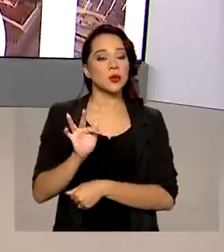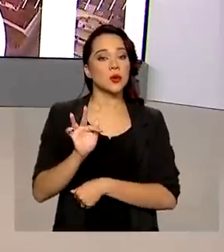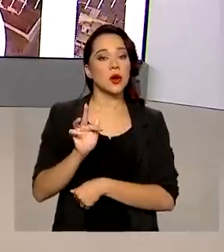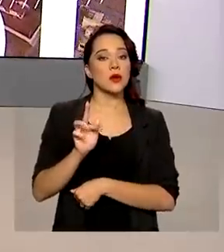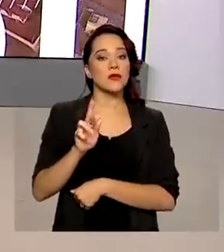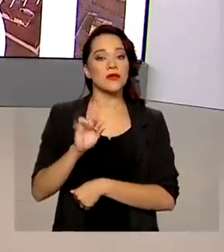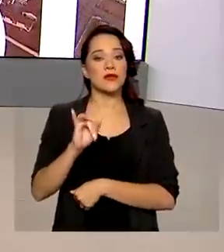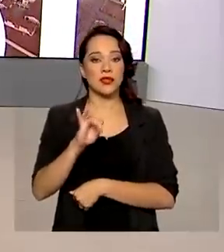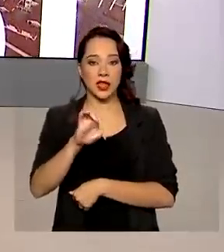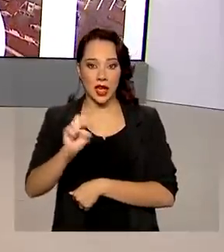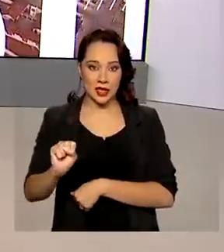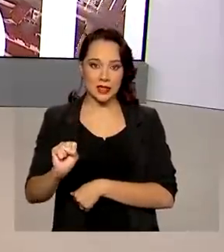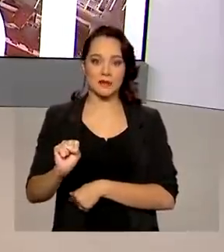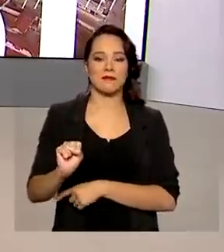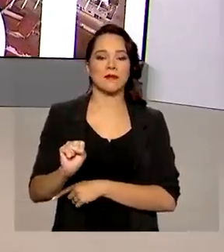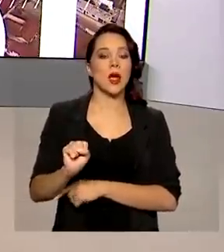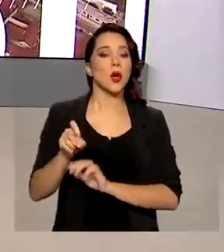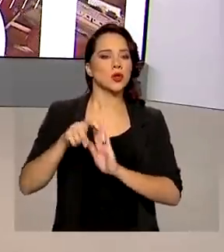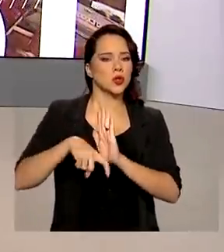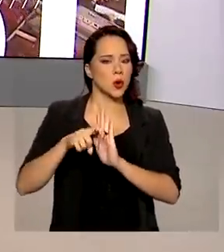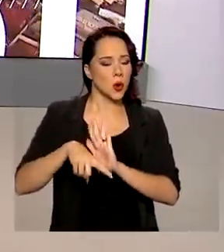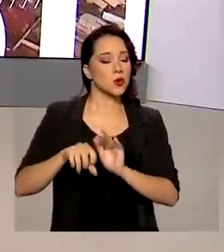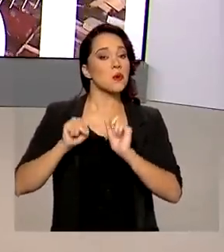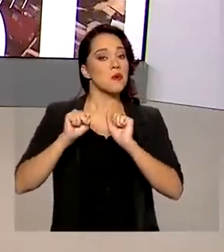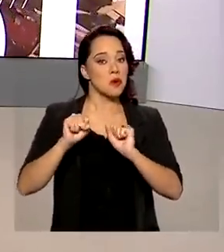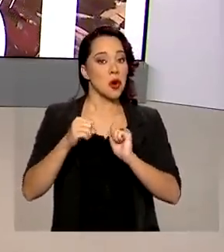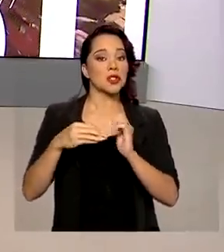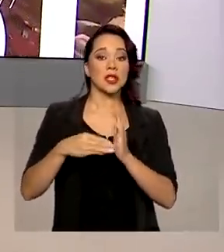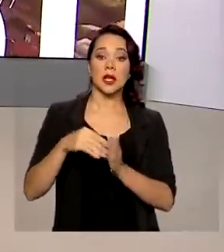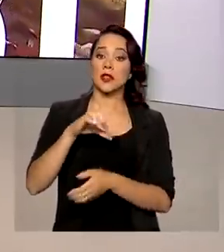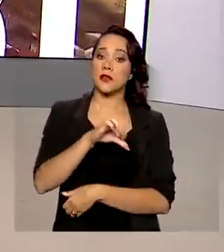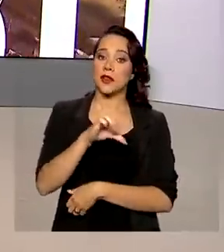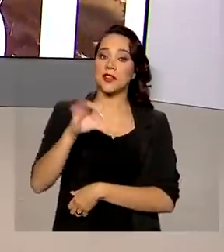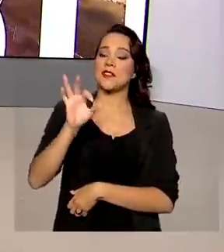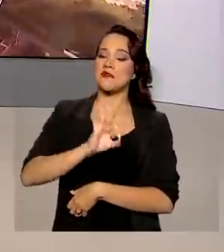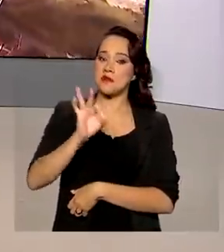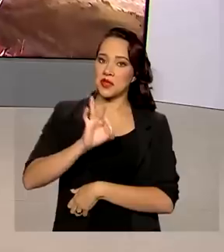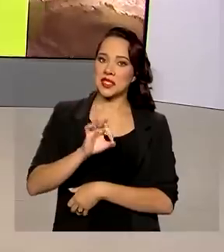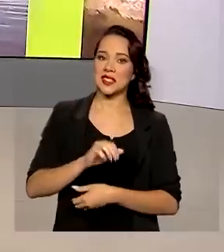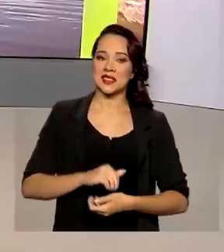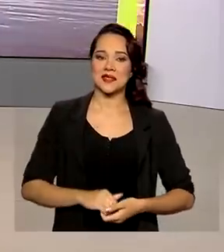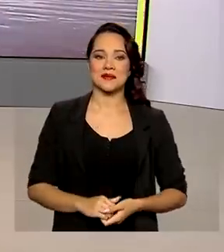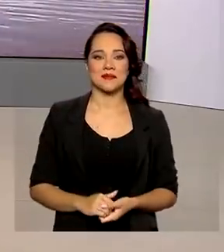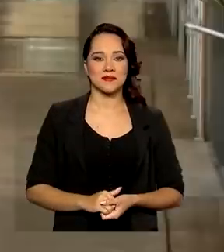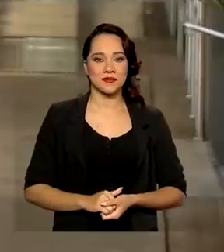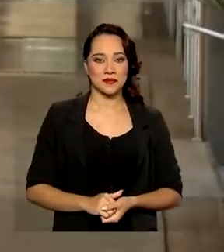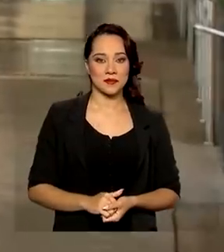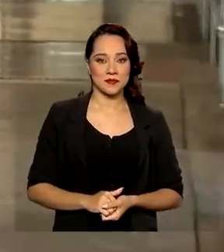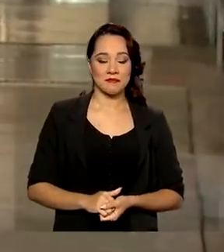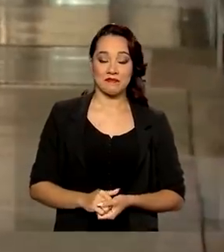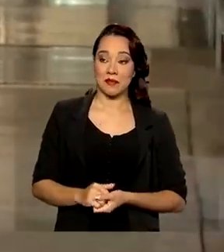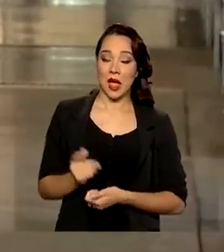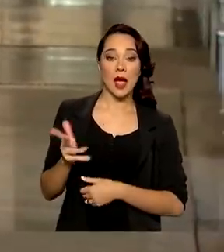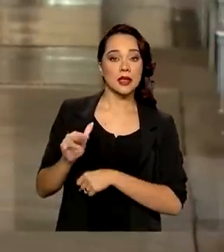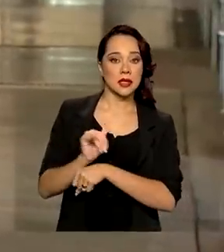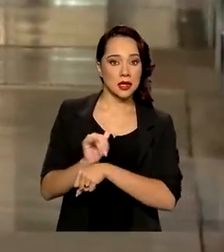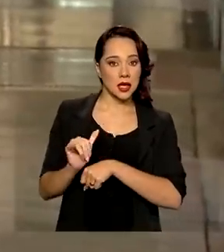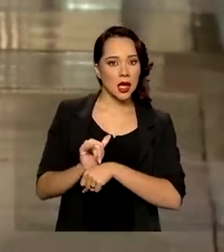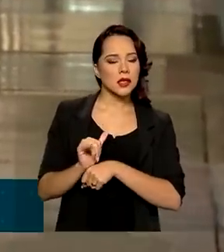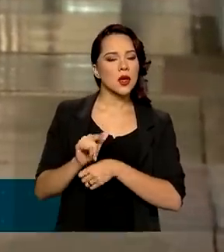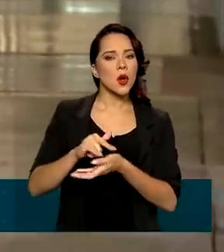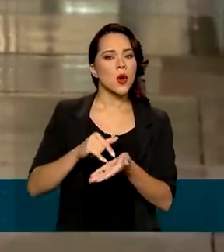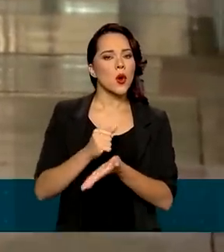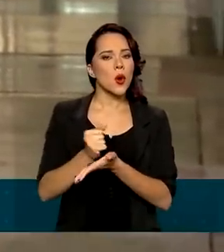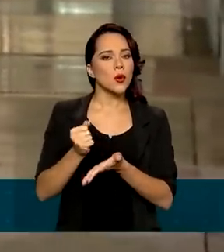Financiamento Estudantil, o FIES. Os descontos podem chegar a 99%. A medida atinge os